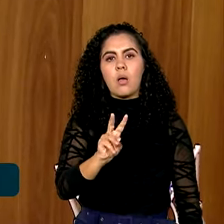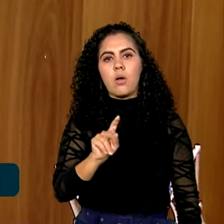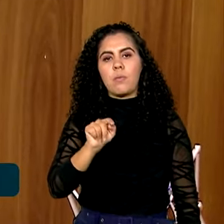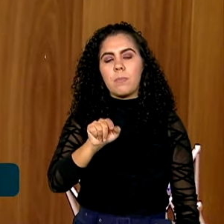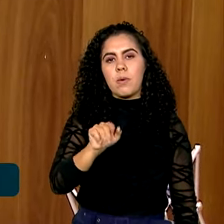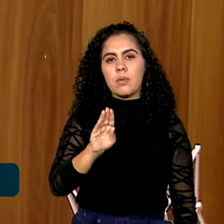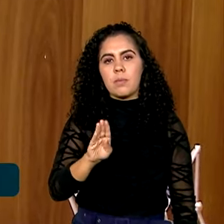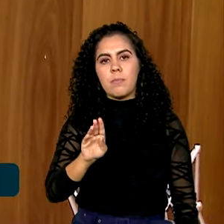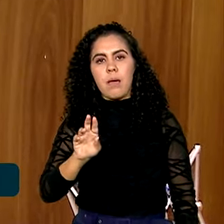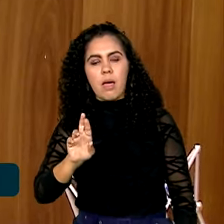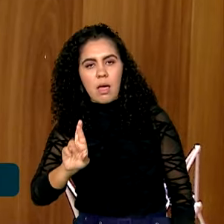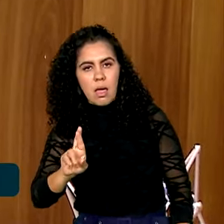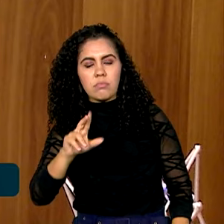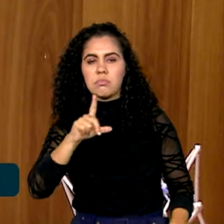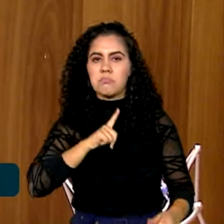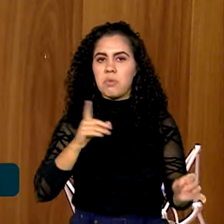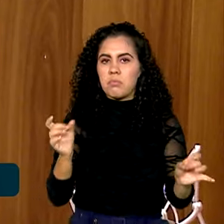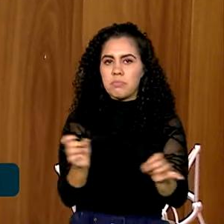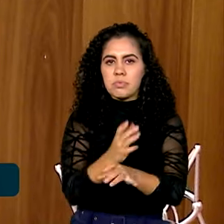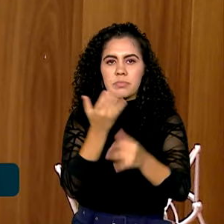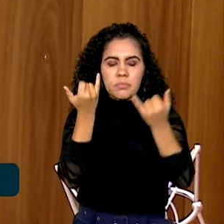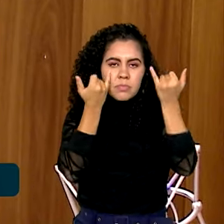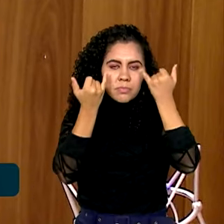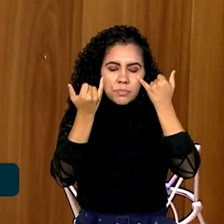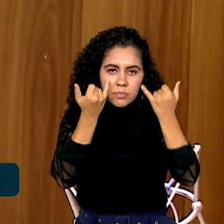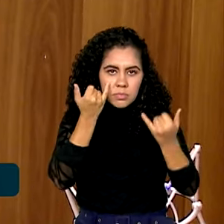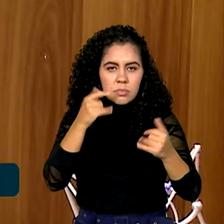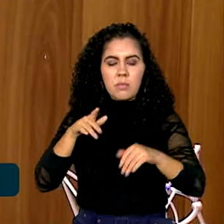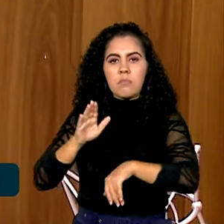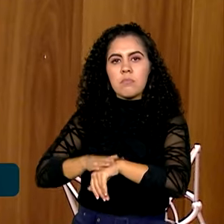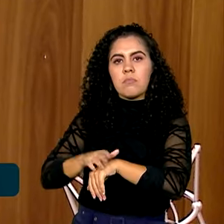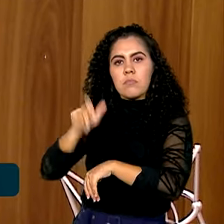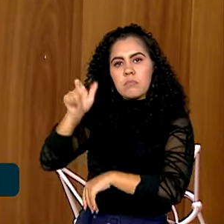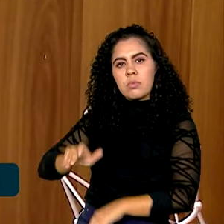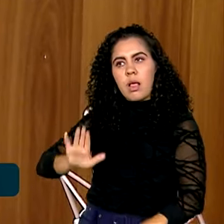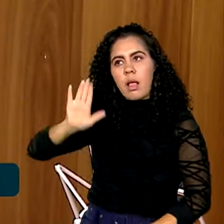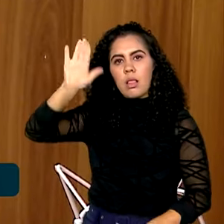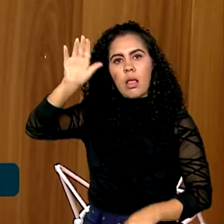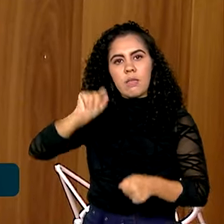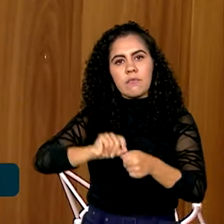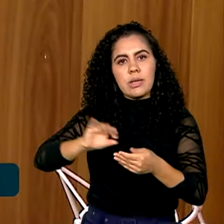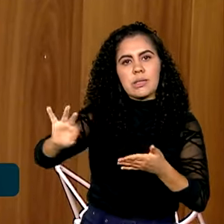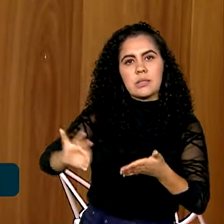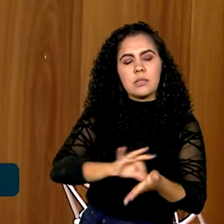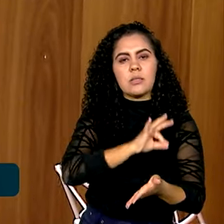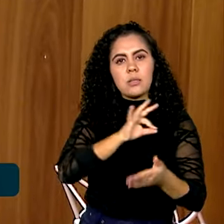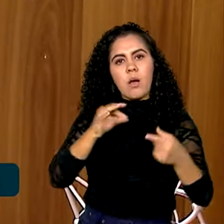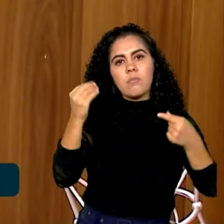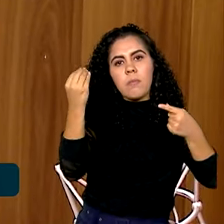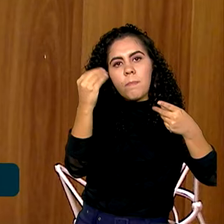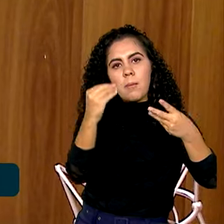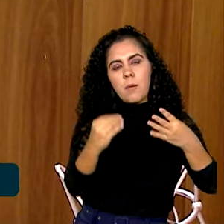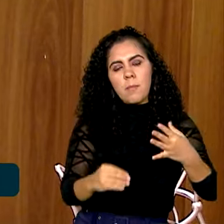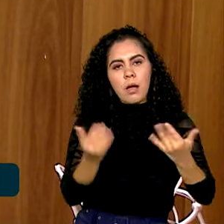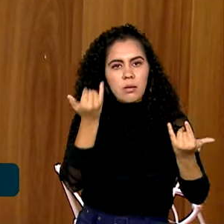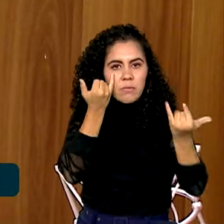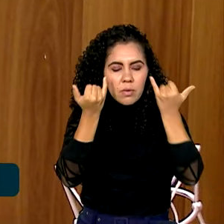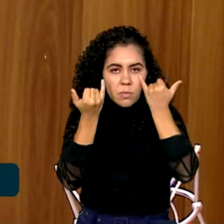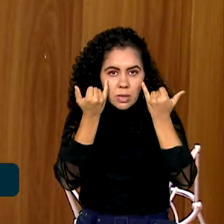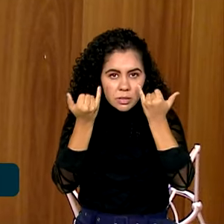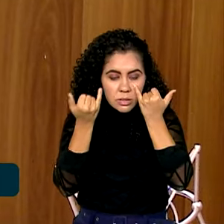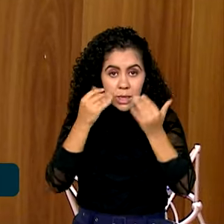todos os links para acessar. E a pessoa faz ali no momento da sua própria inscrição, ela diz qual dessas que ela está pleiteando. A inscrição